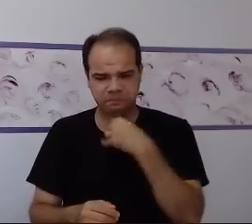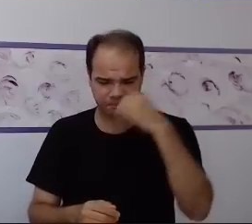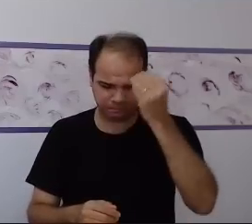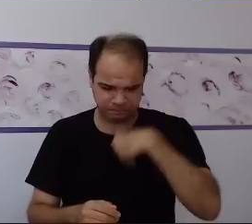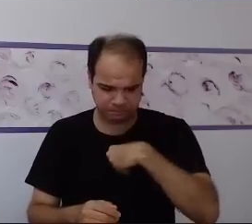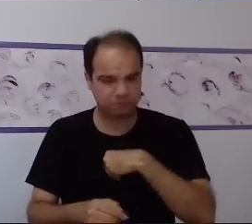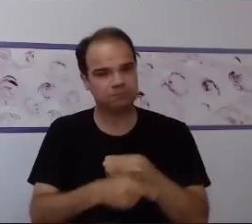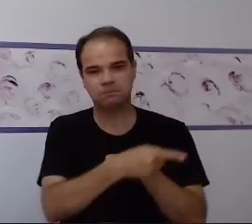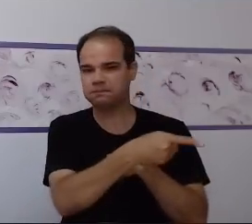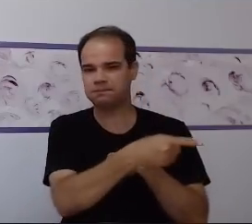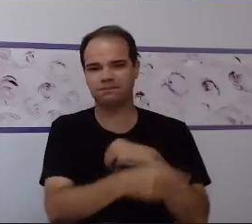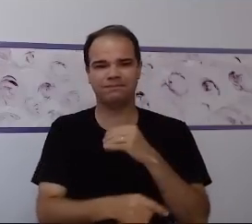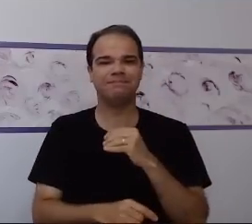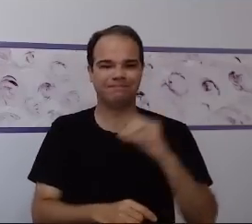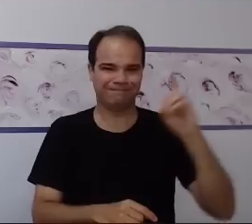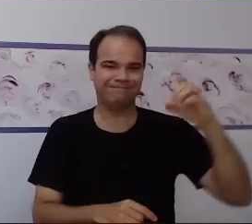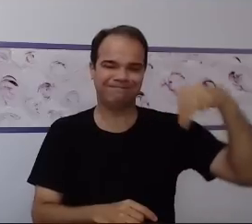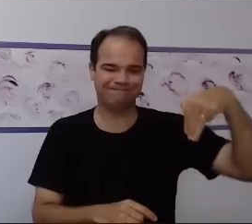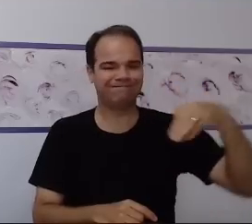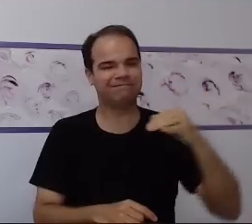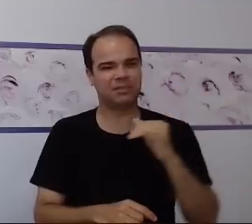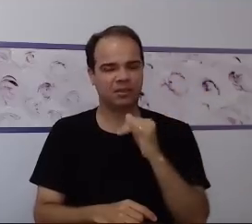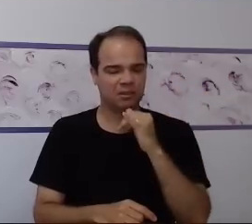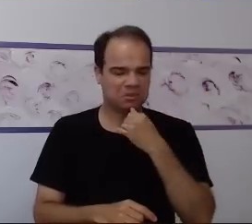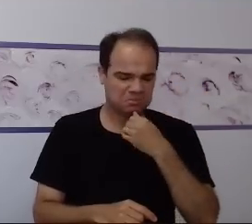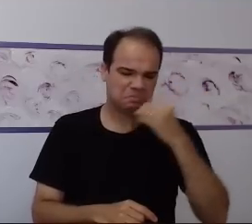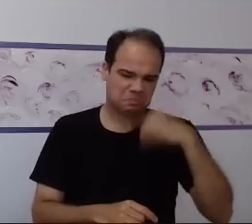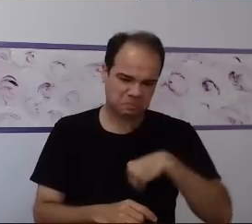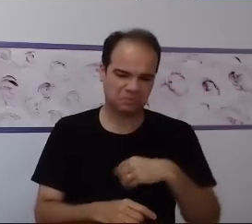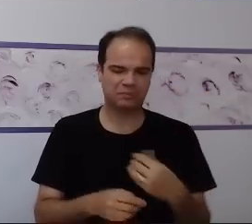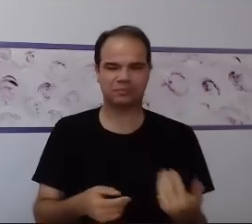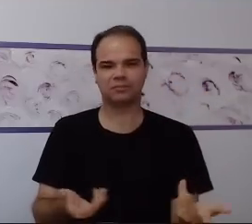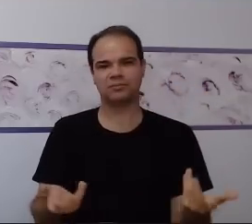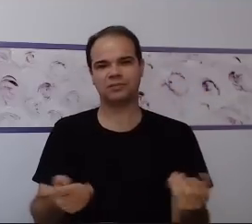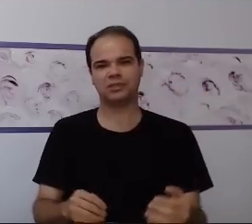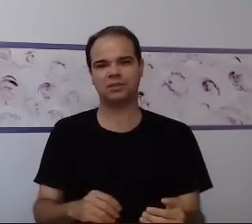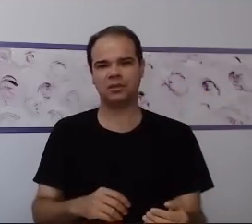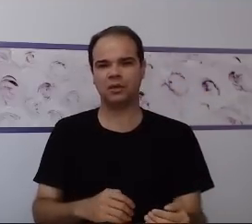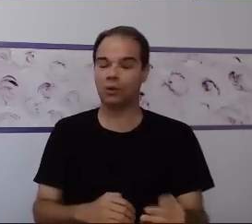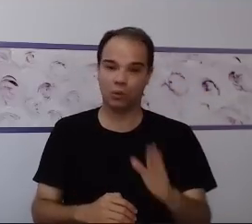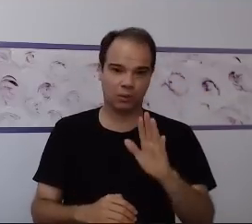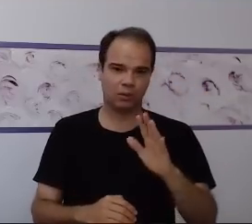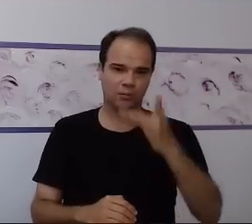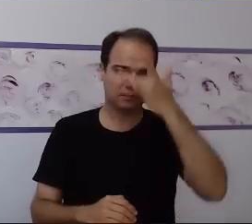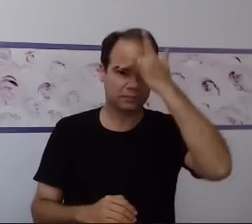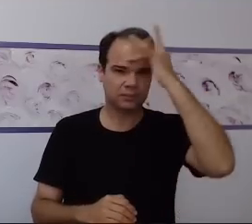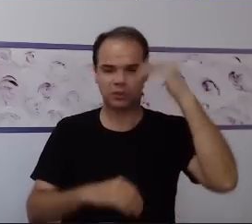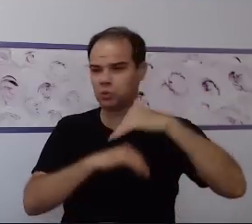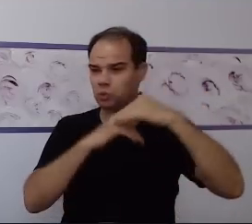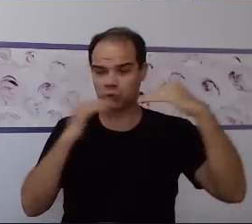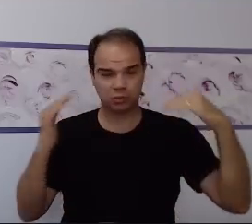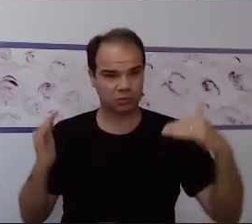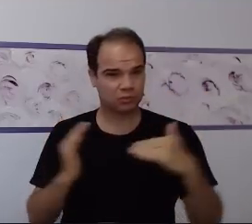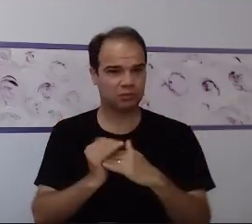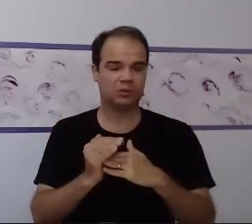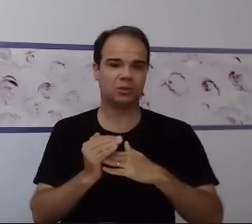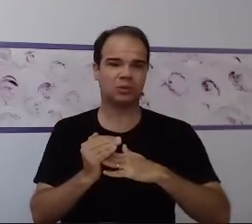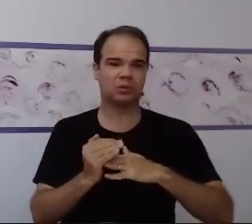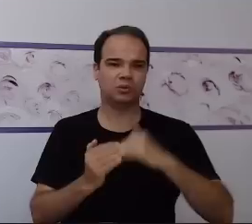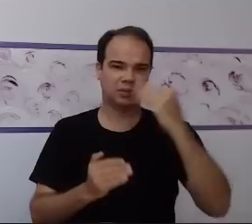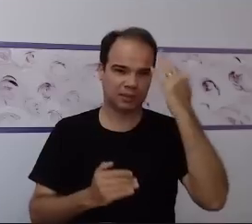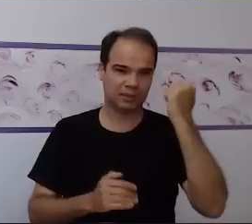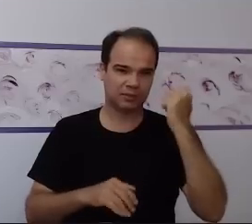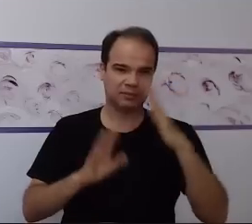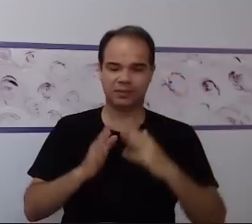não ocorra. Porque todo mundo aqui sabe, Diego, e eu acho que é bom a gente lembrar sempre, que quando você falha duas,